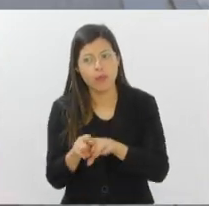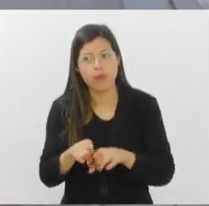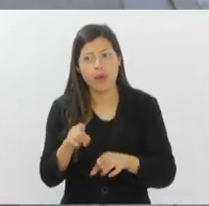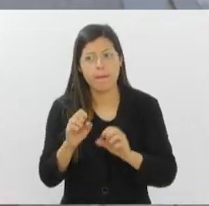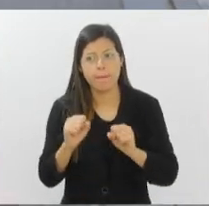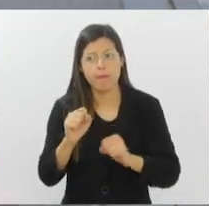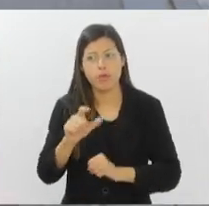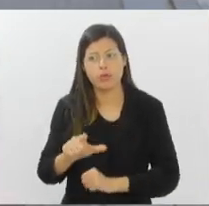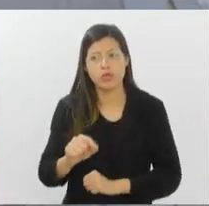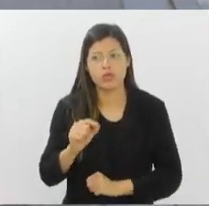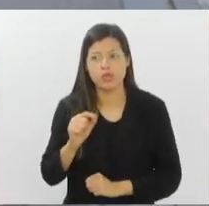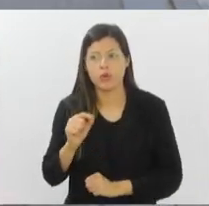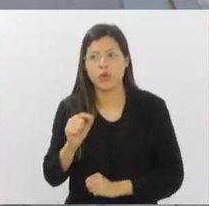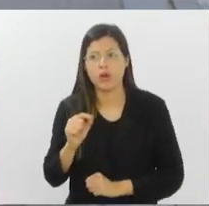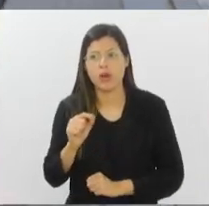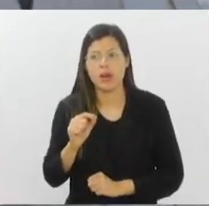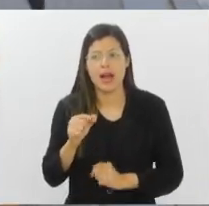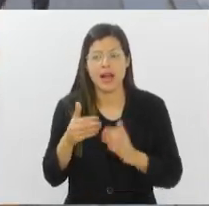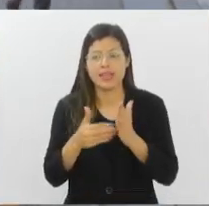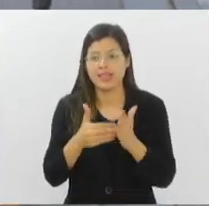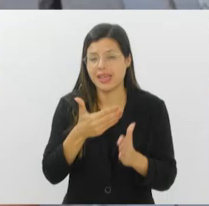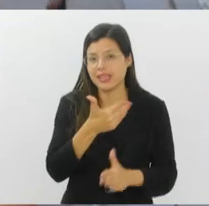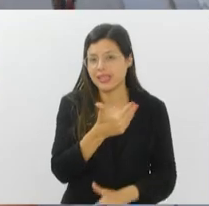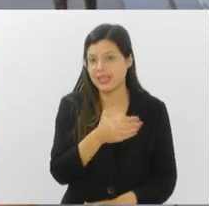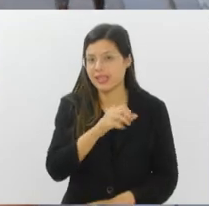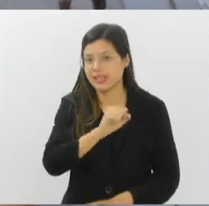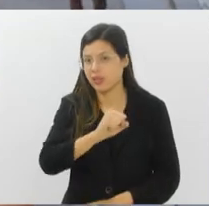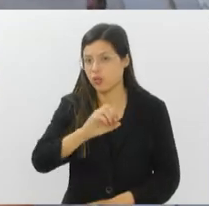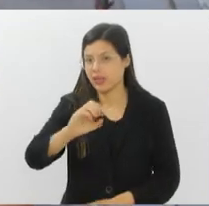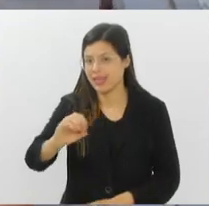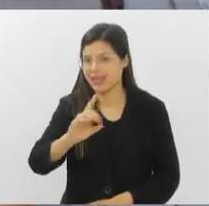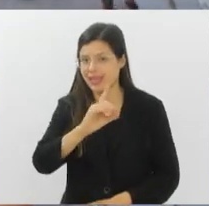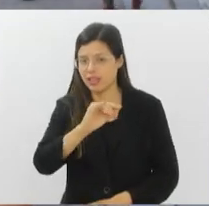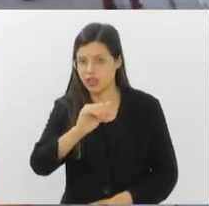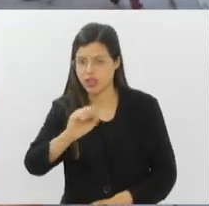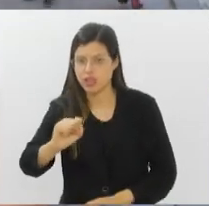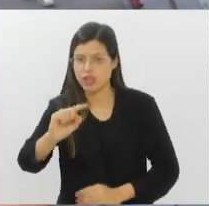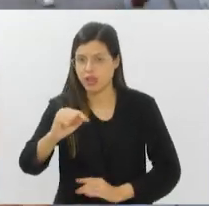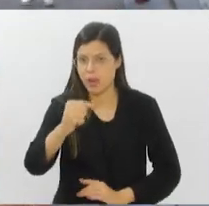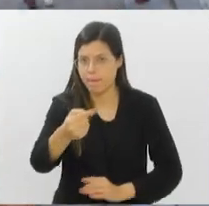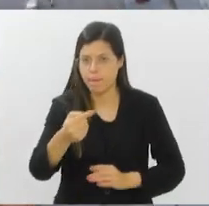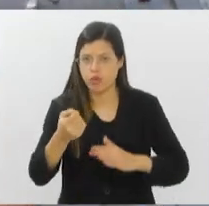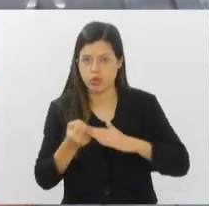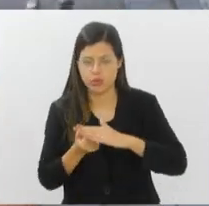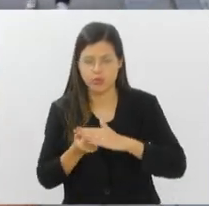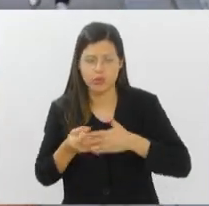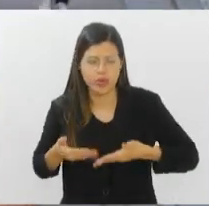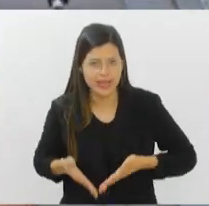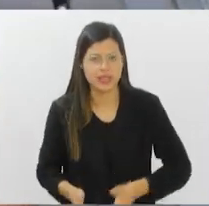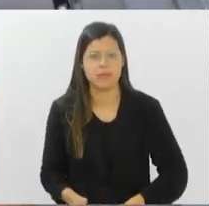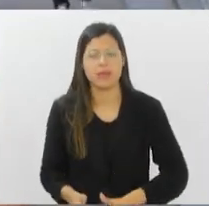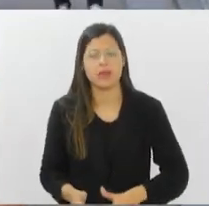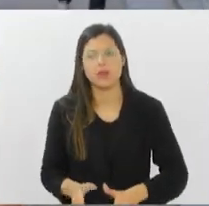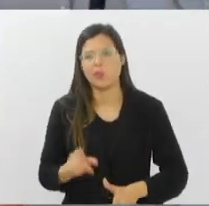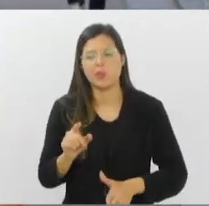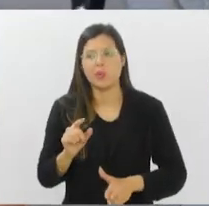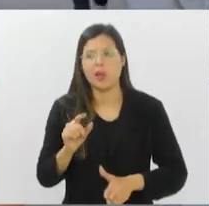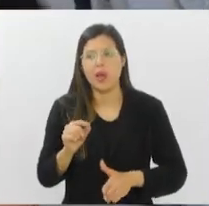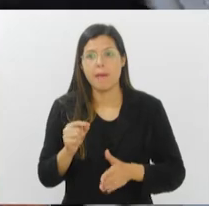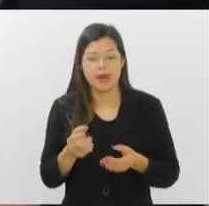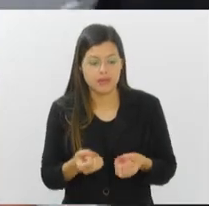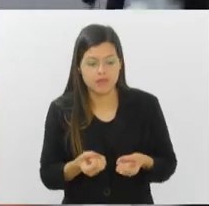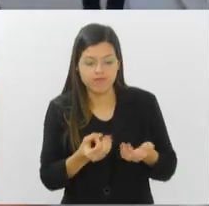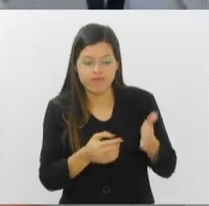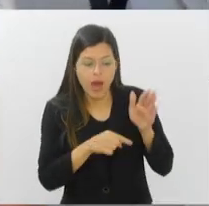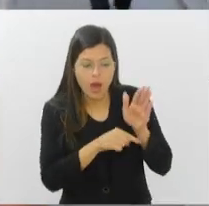um prazo de até 180 dias após o parto. Ou seja, que é para dar um suporte à mulher